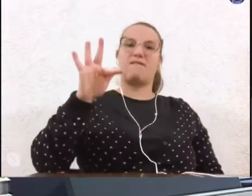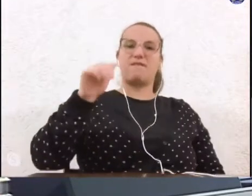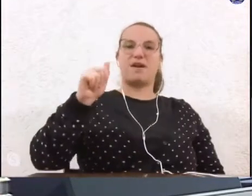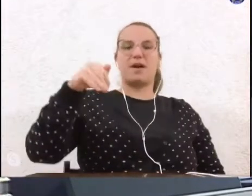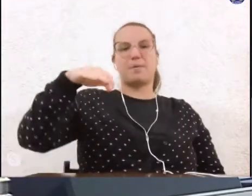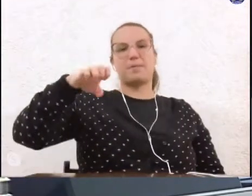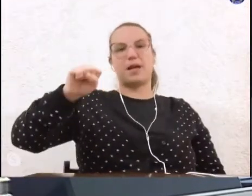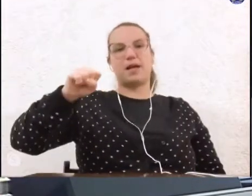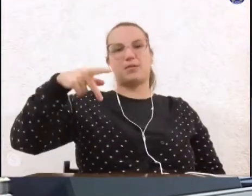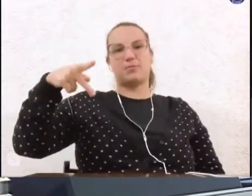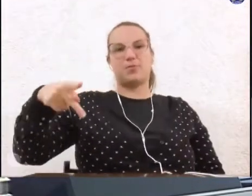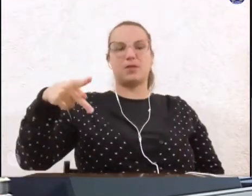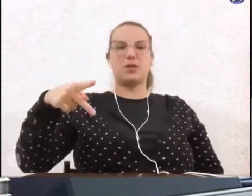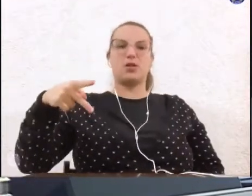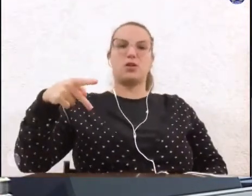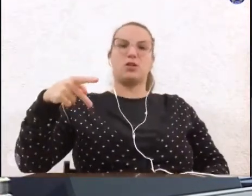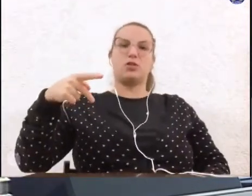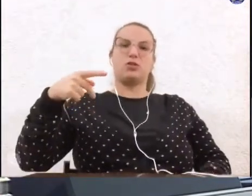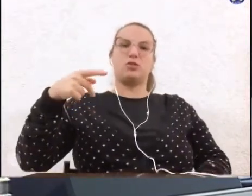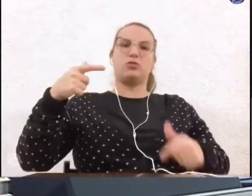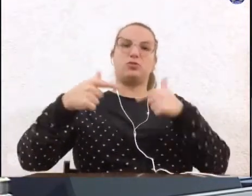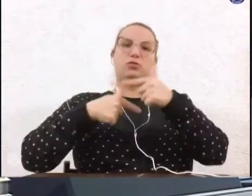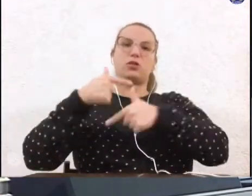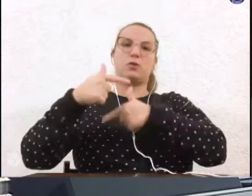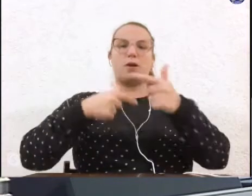exercício de 2019.